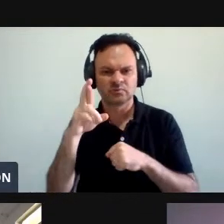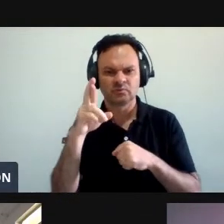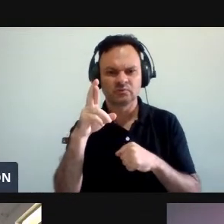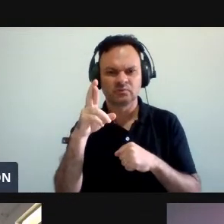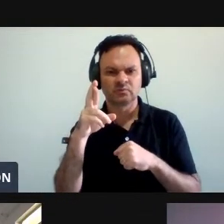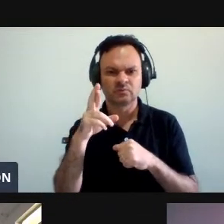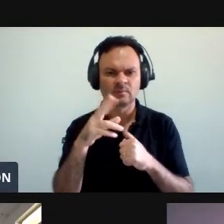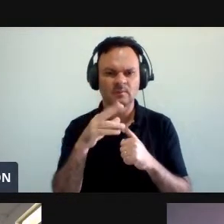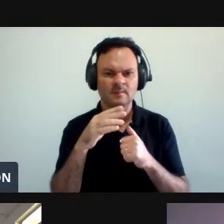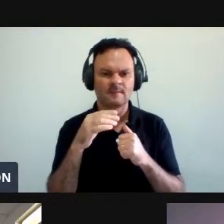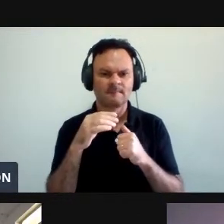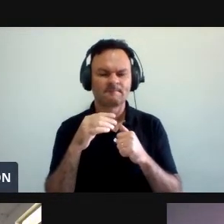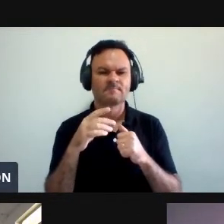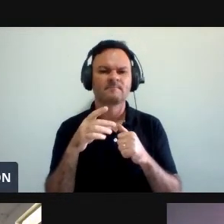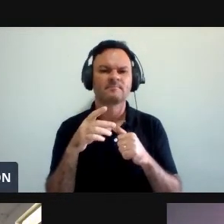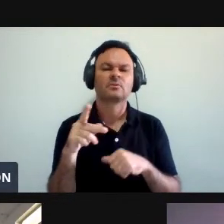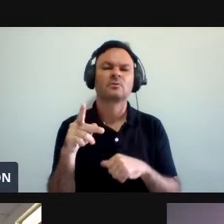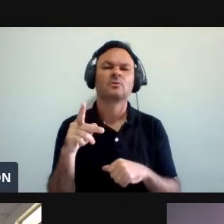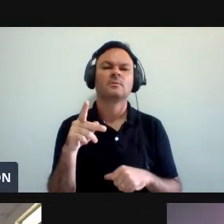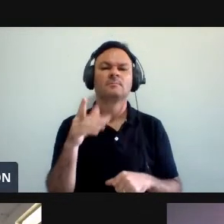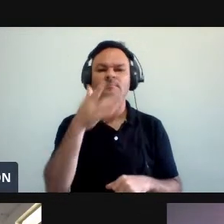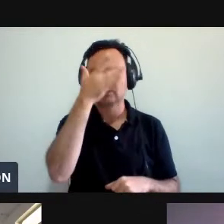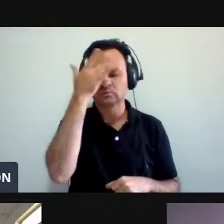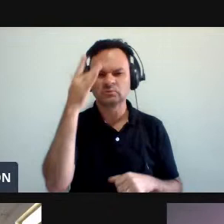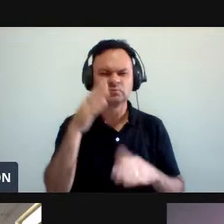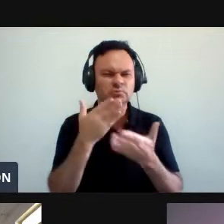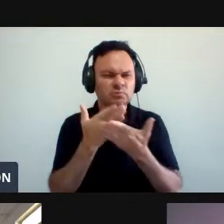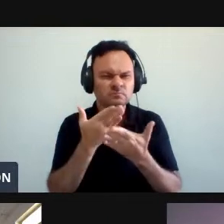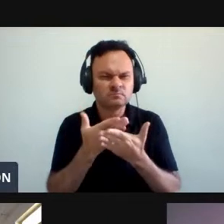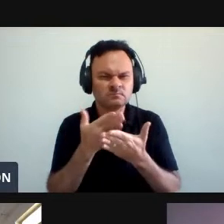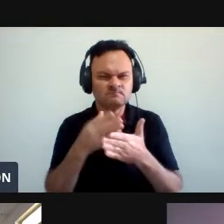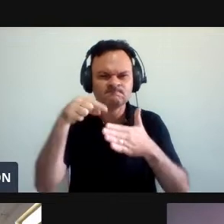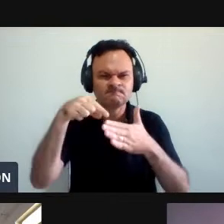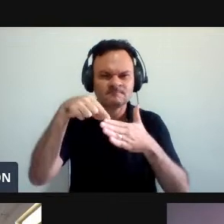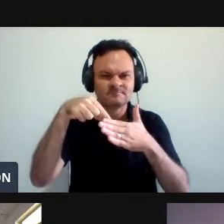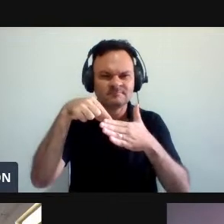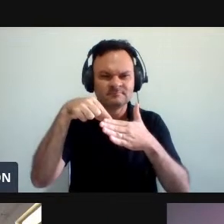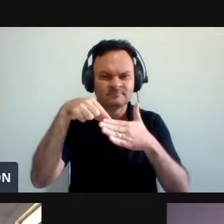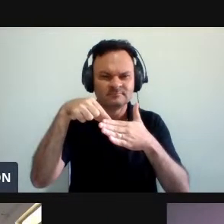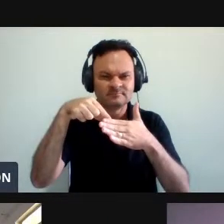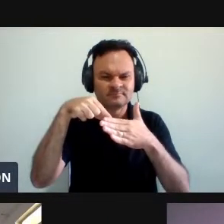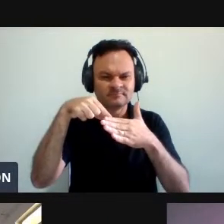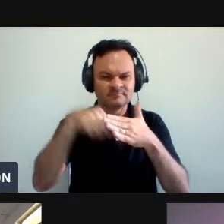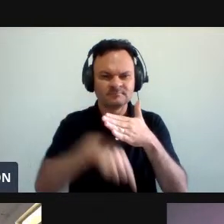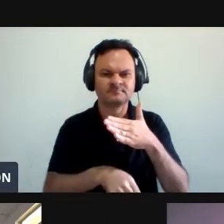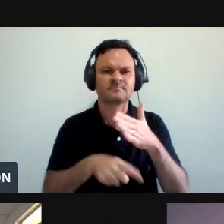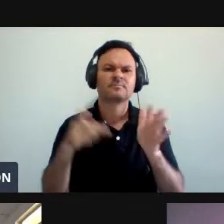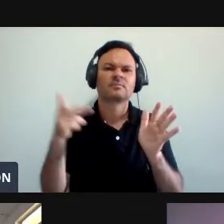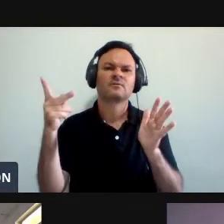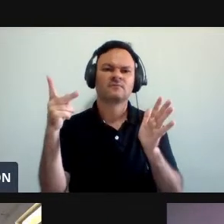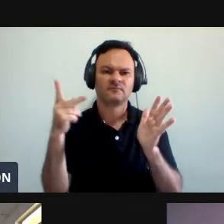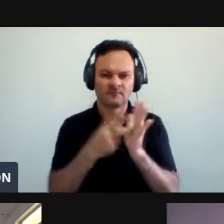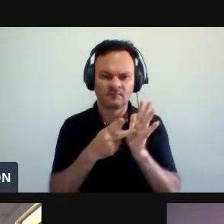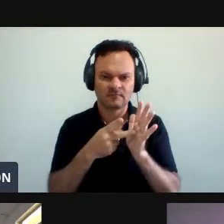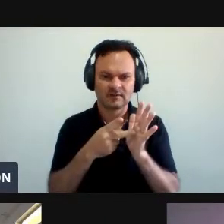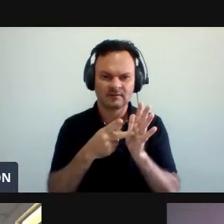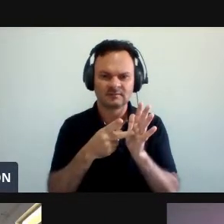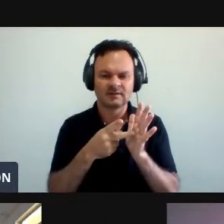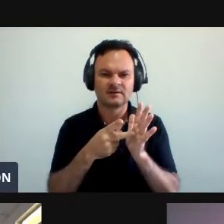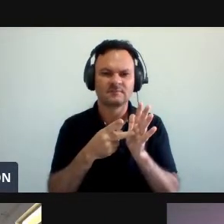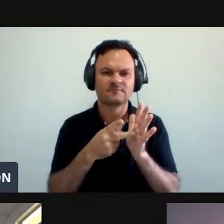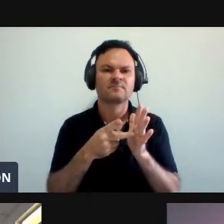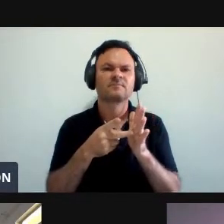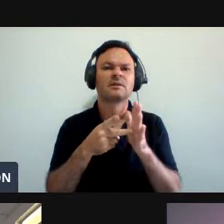pessoas Que têm se preparado Têm se Realmente Buscado A sua capacitação Para poder